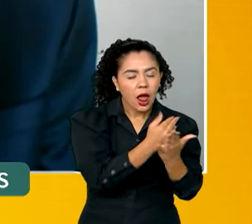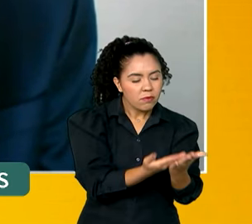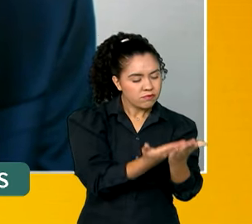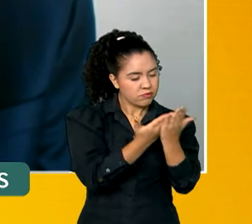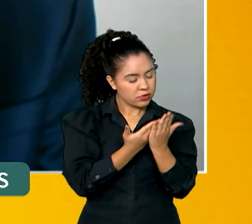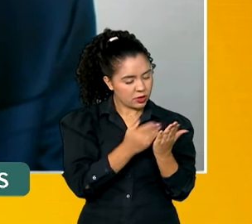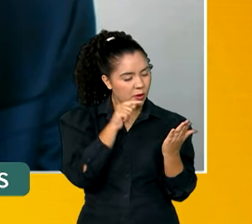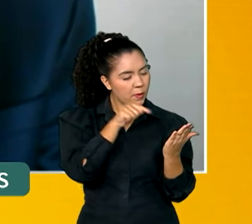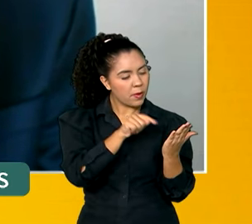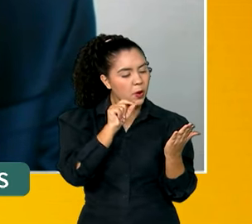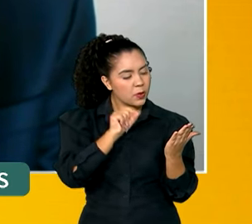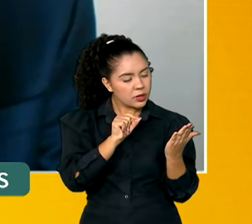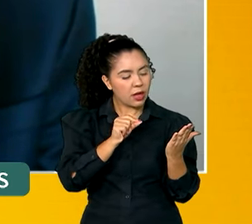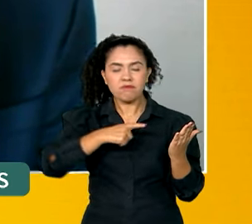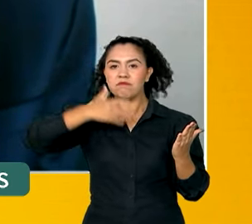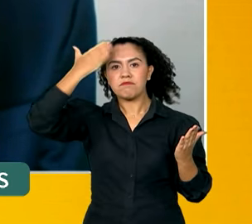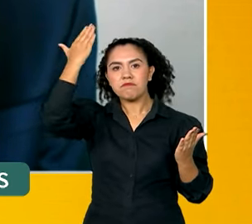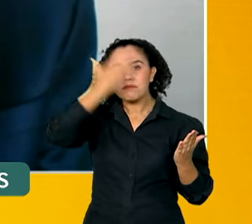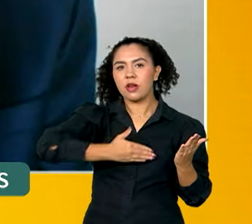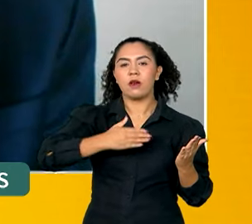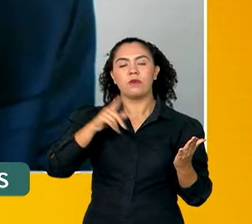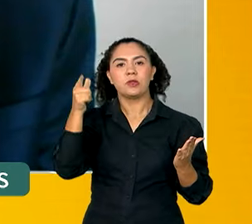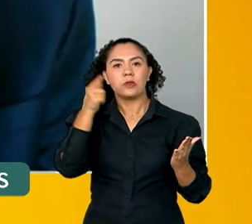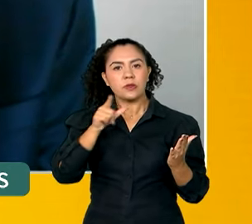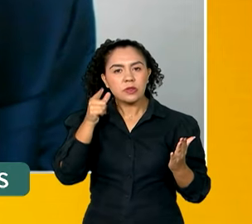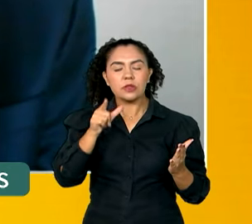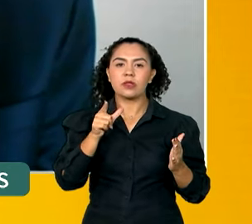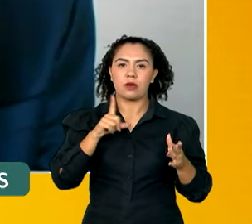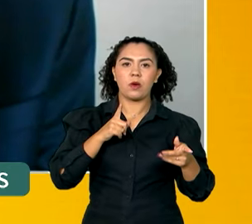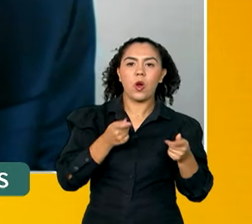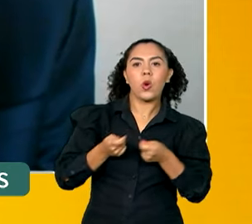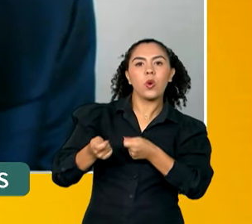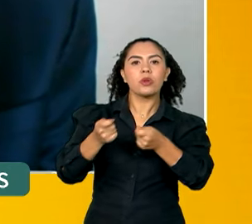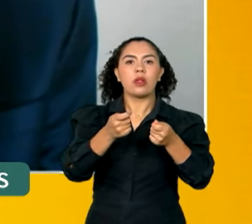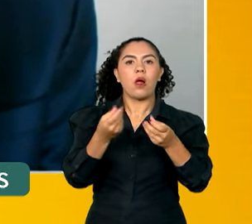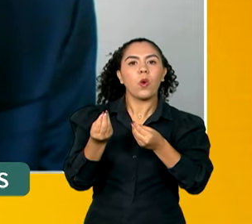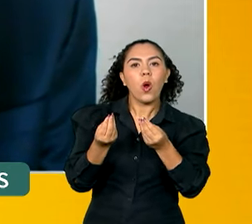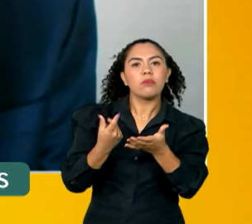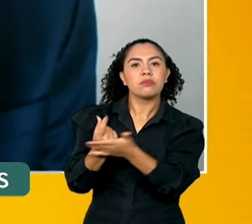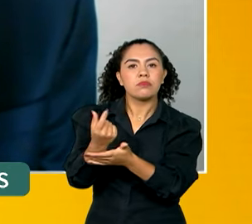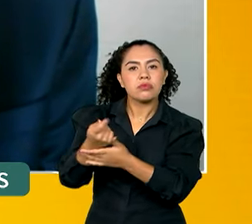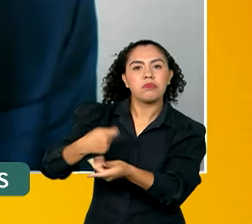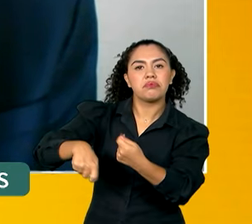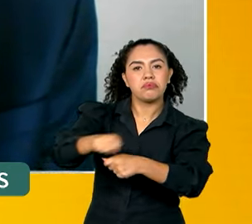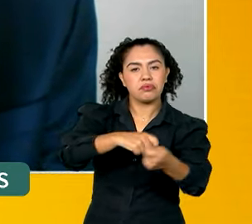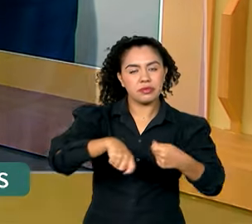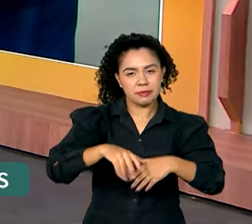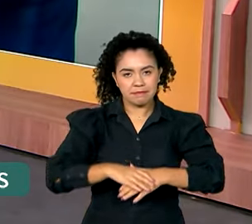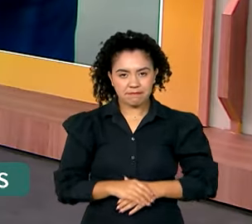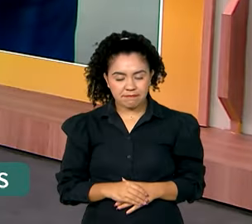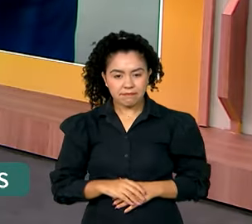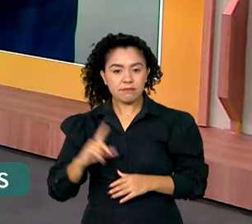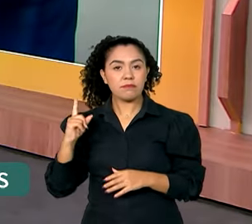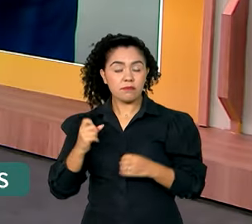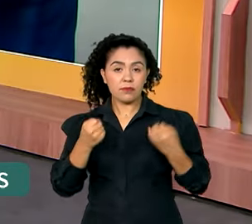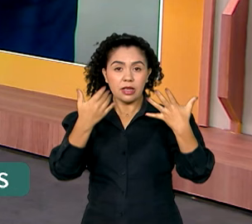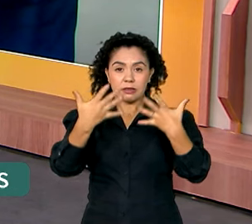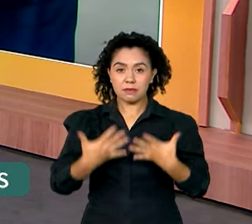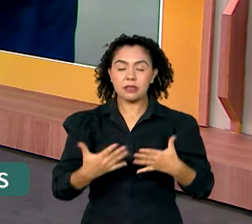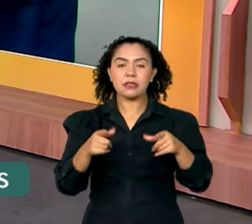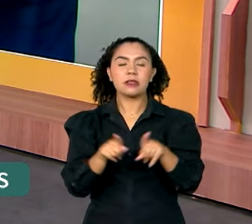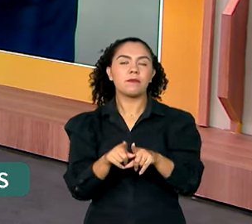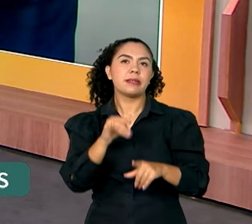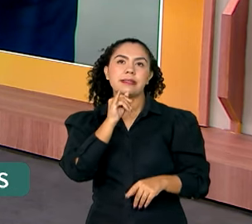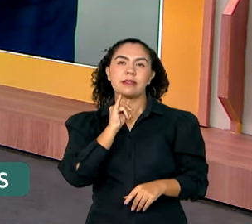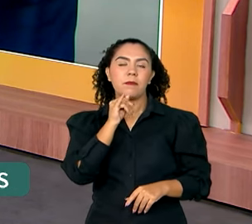a criação de evidências que monitoram o mercado de consumo. Também pode dizer que, a gente pode dizer que